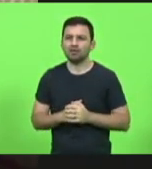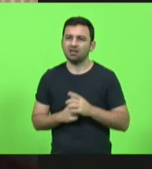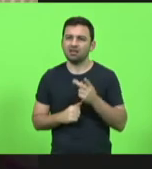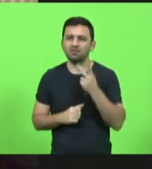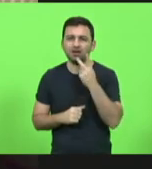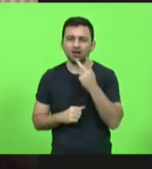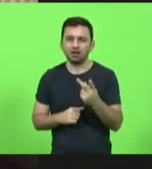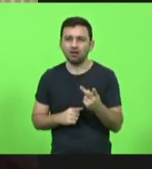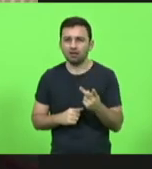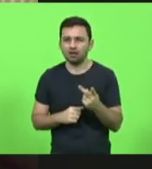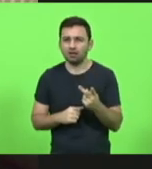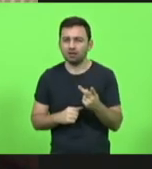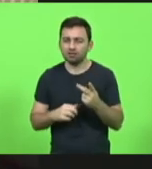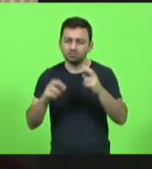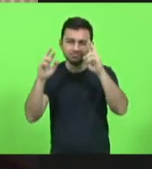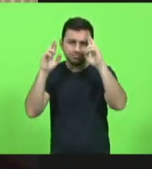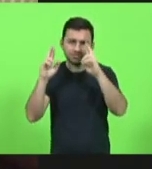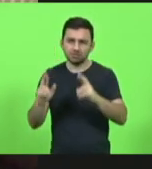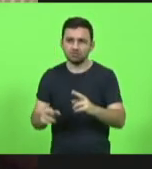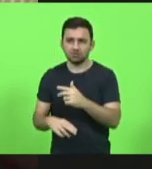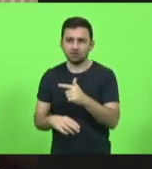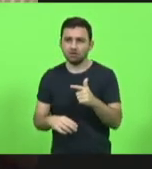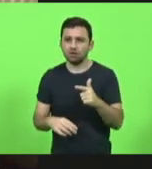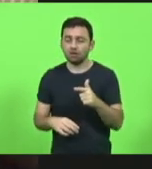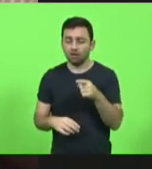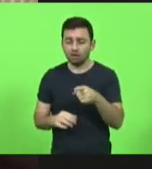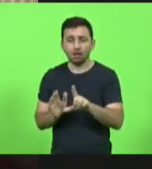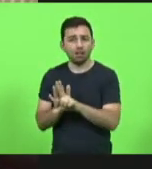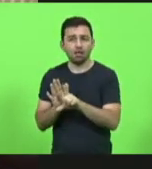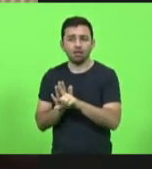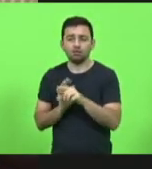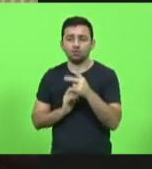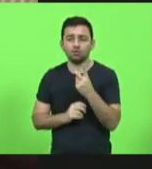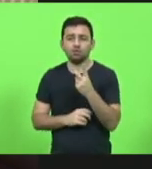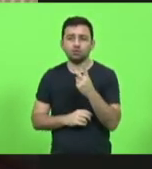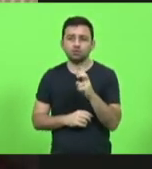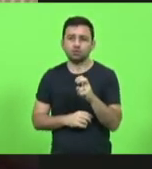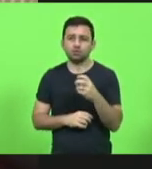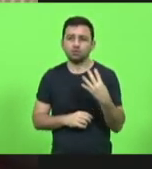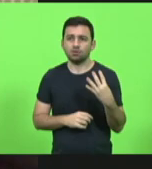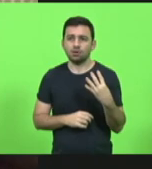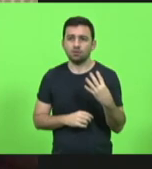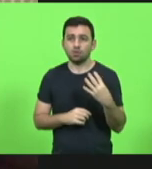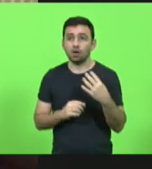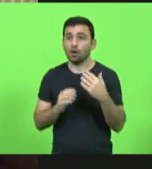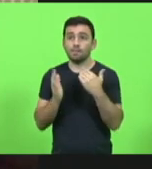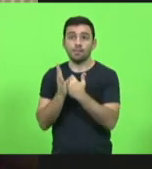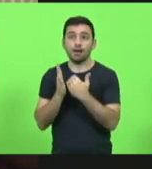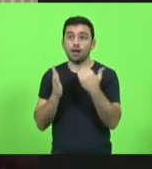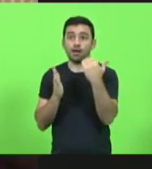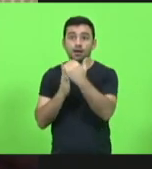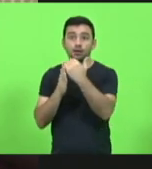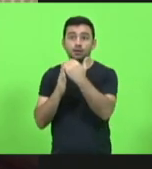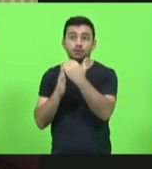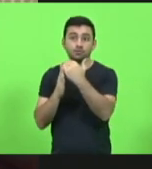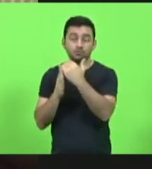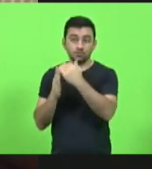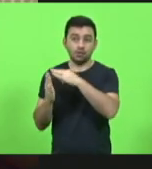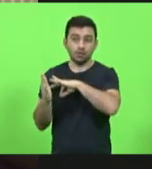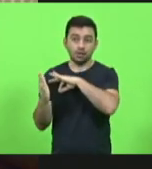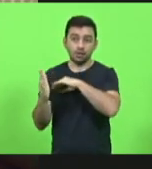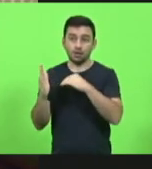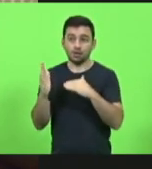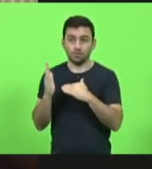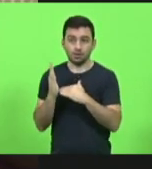forma, desrespeitando a Lei 254, que diz que o maior salário para o menor salário não